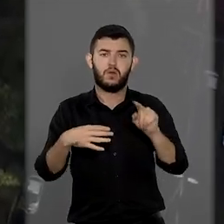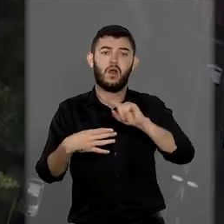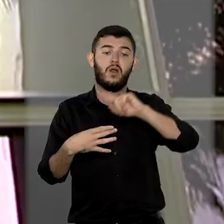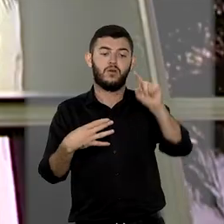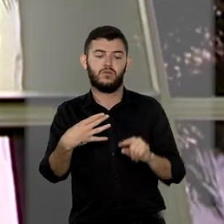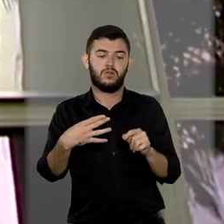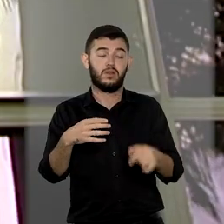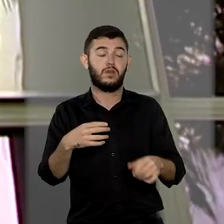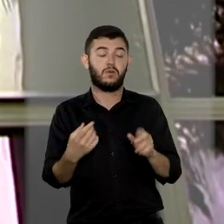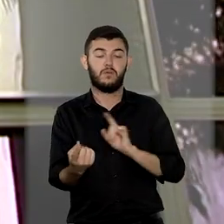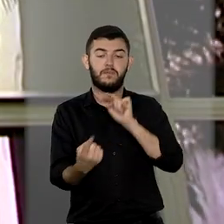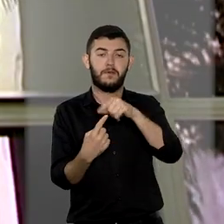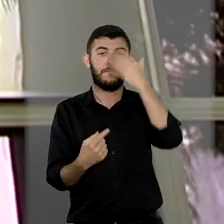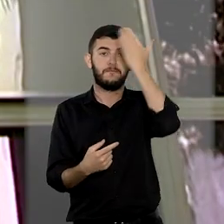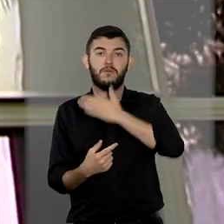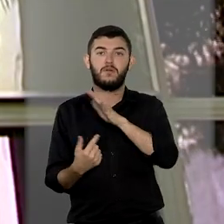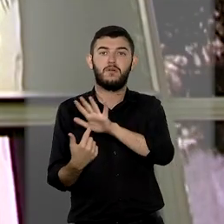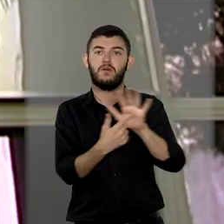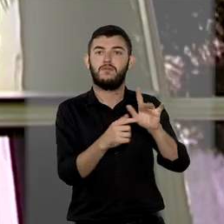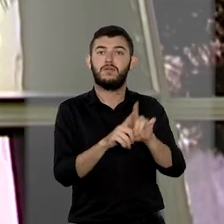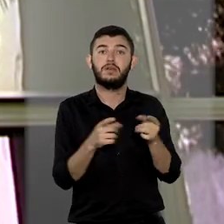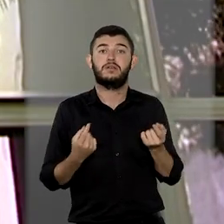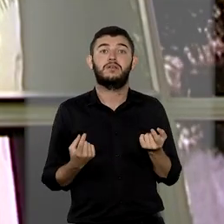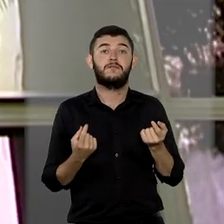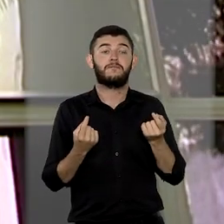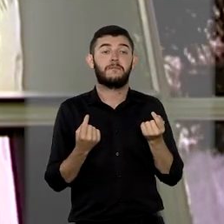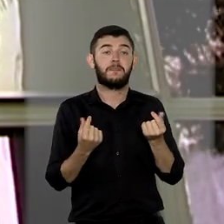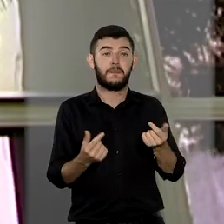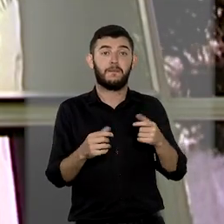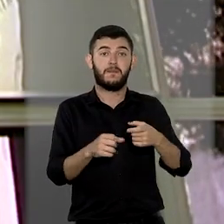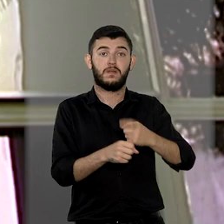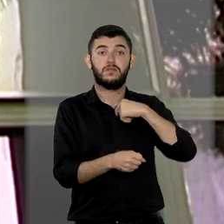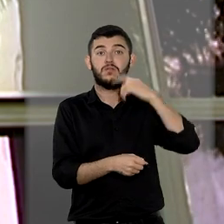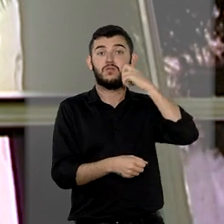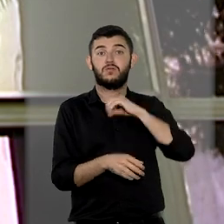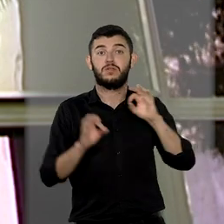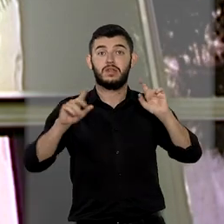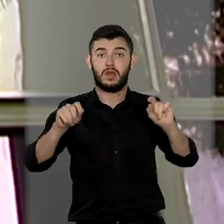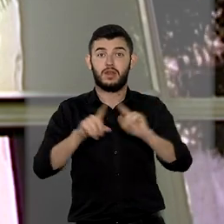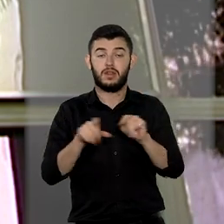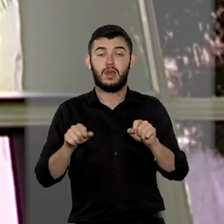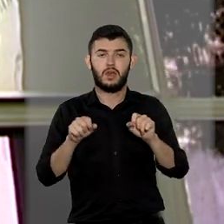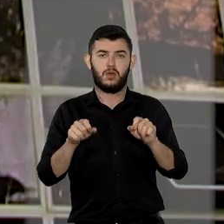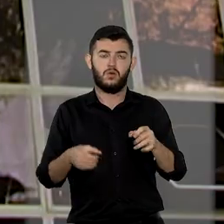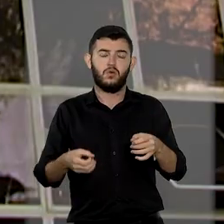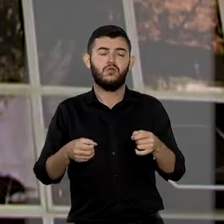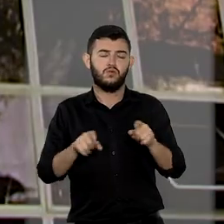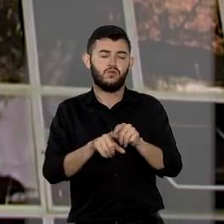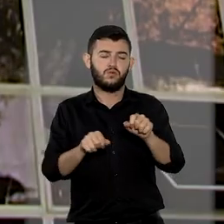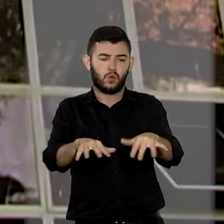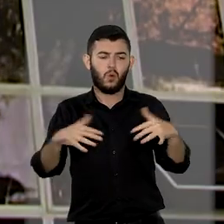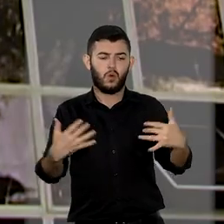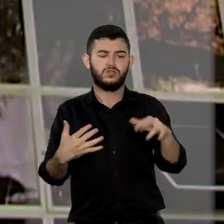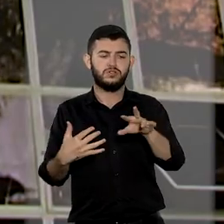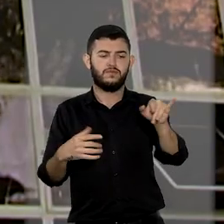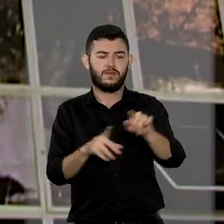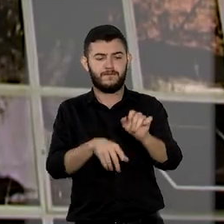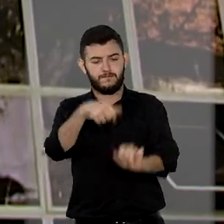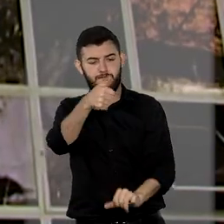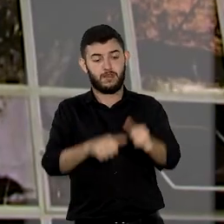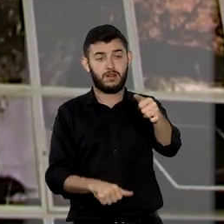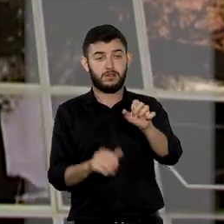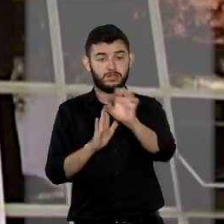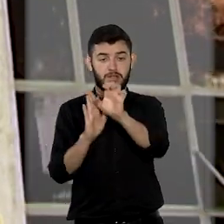necessidade de comprovação de hipossuficiência, a Corte verifique se estão presentes as condições previstas no Estatuto